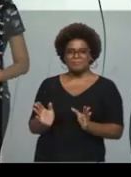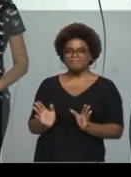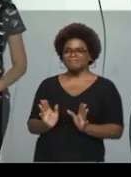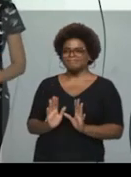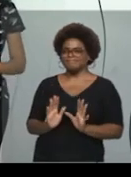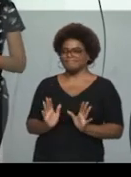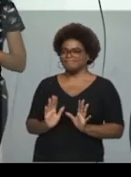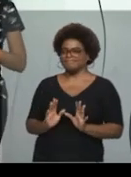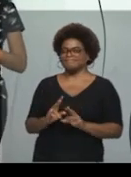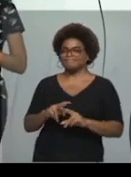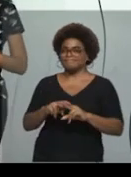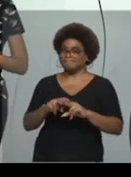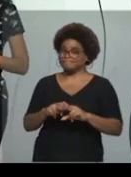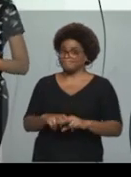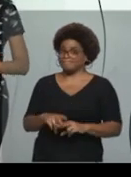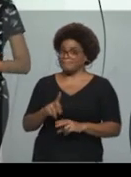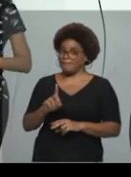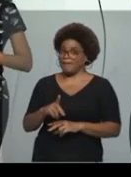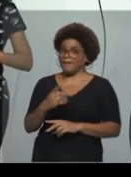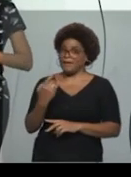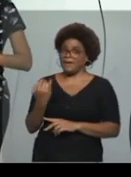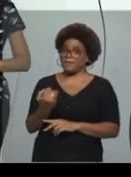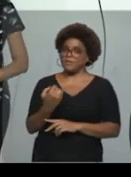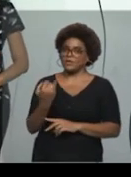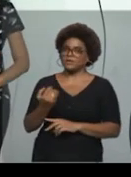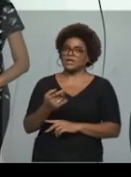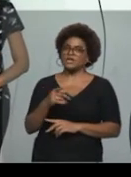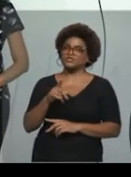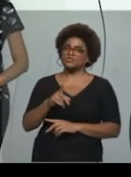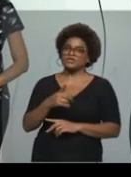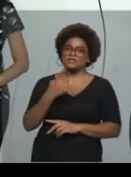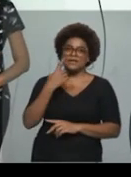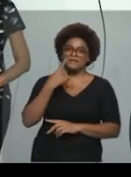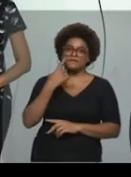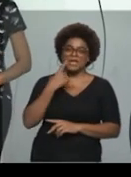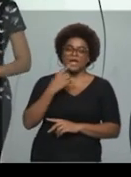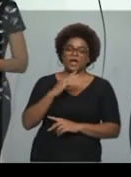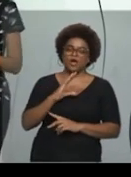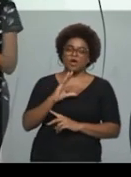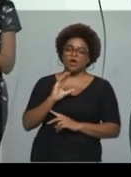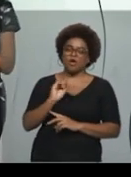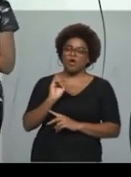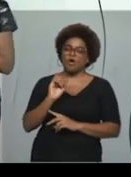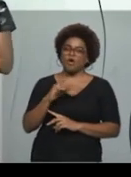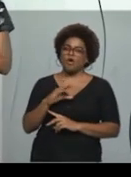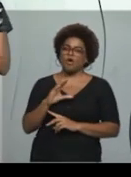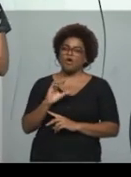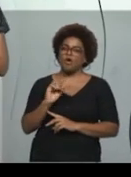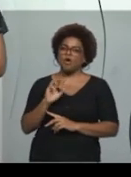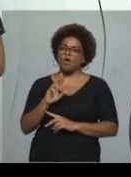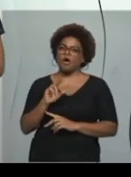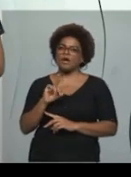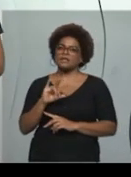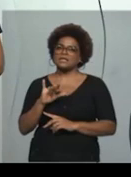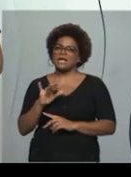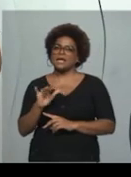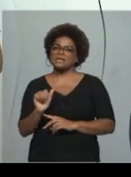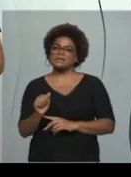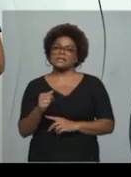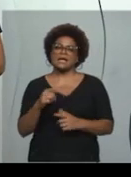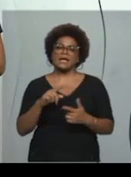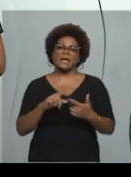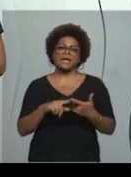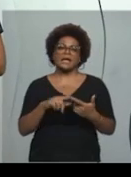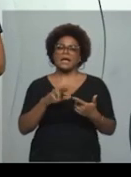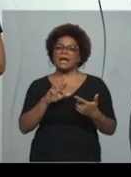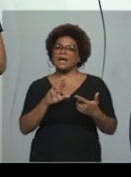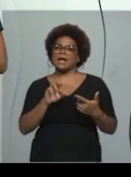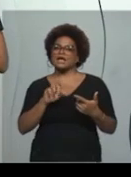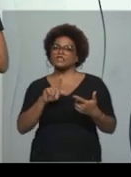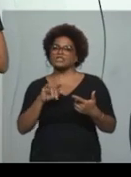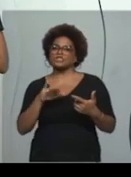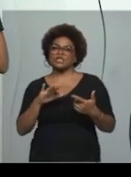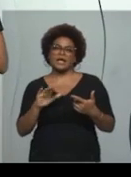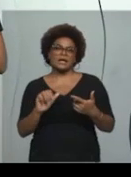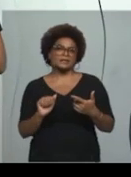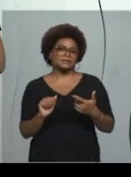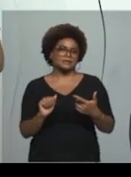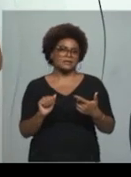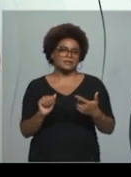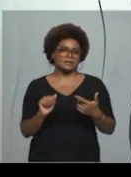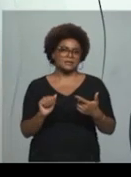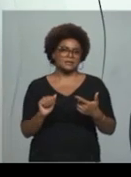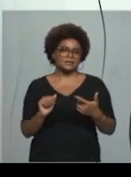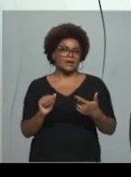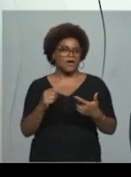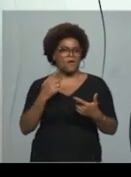importante concordância, regência. É igual aqui, eu falei assim, ah, você assistir a